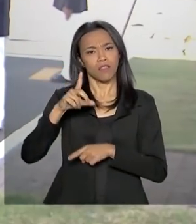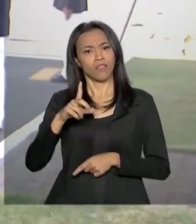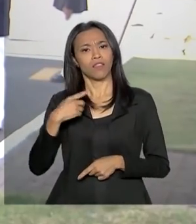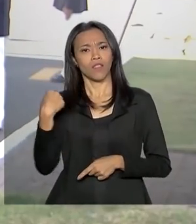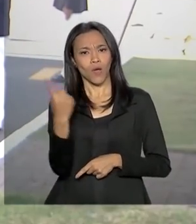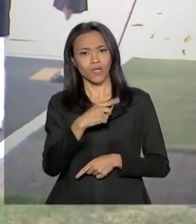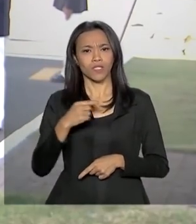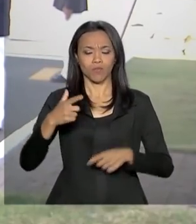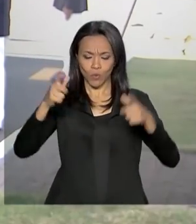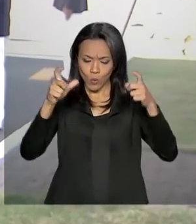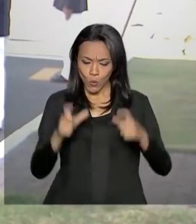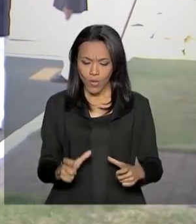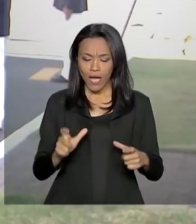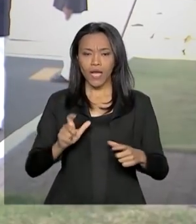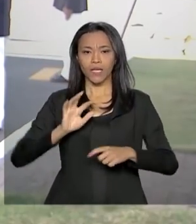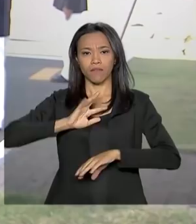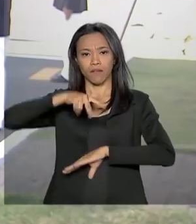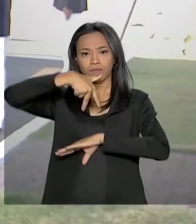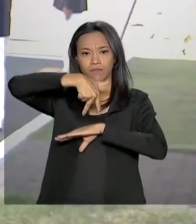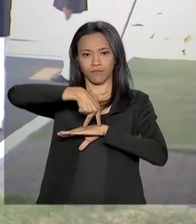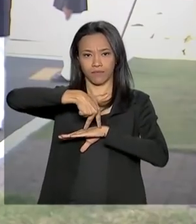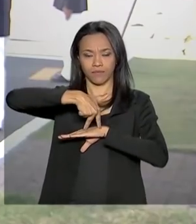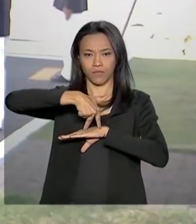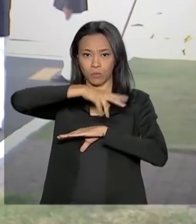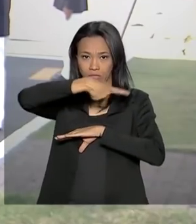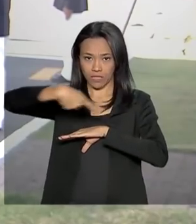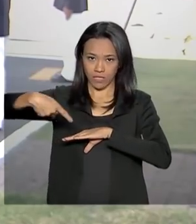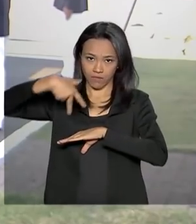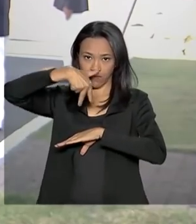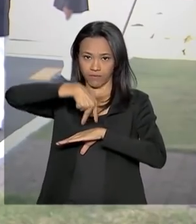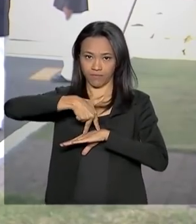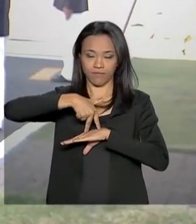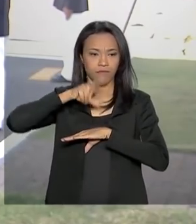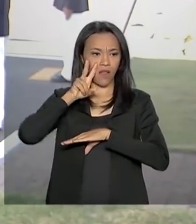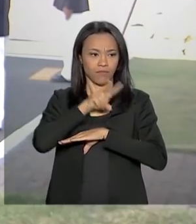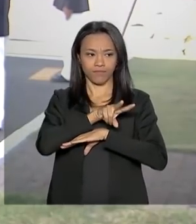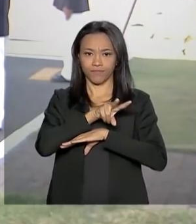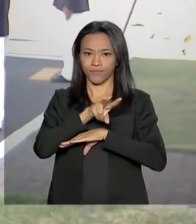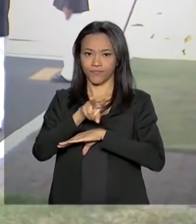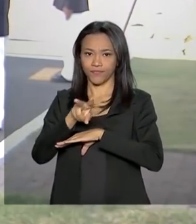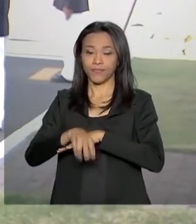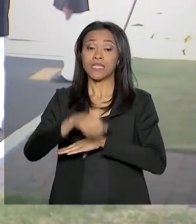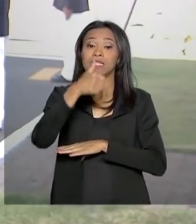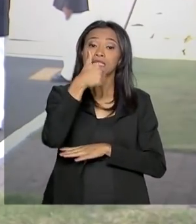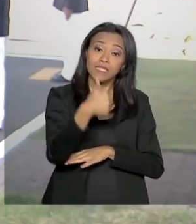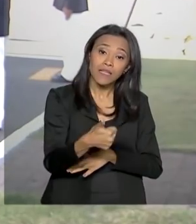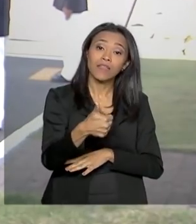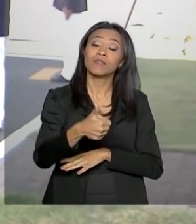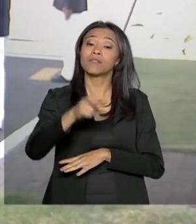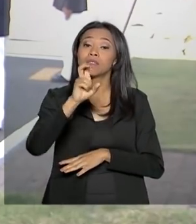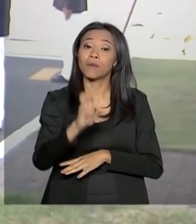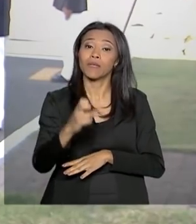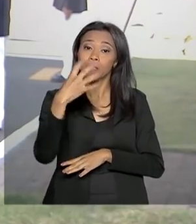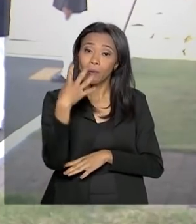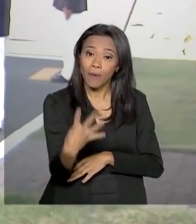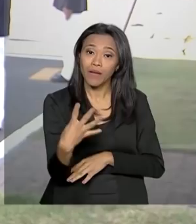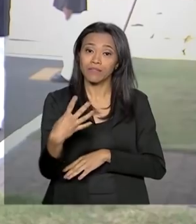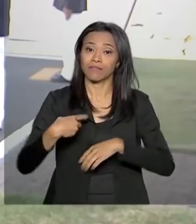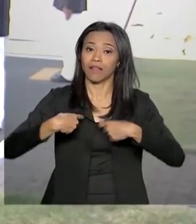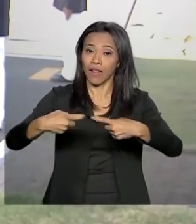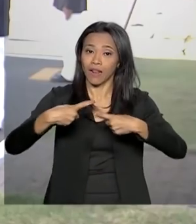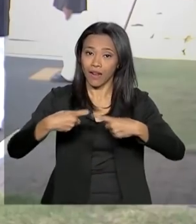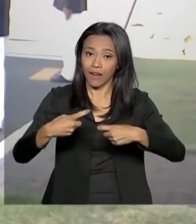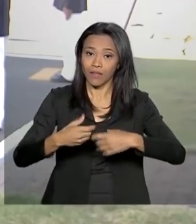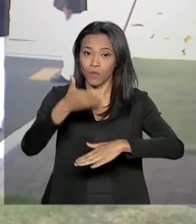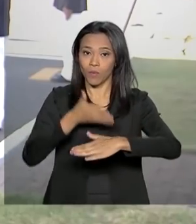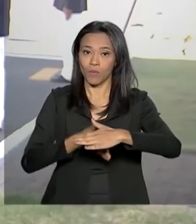local de onde ele vai assistir a essa comemoração dos 154 anos da Batalha de Riachuelo. A solenidade está marcada para